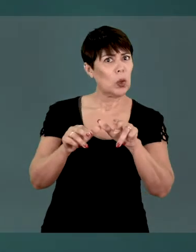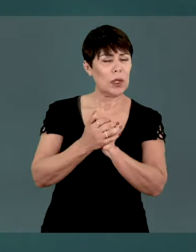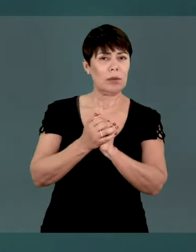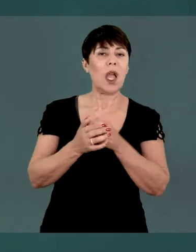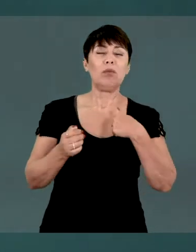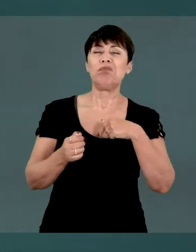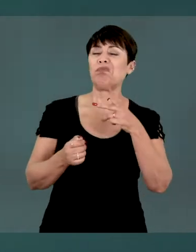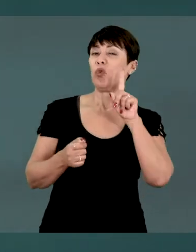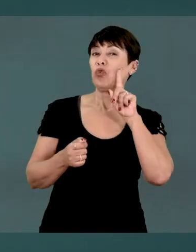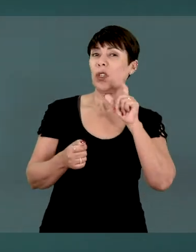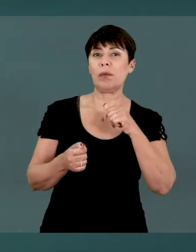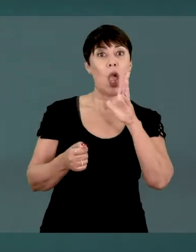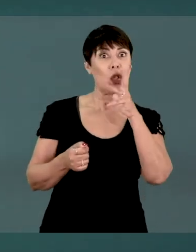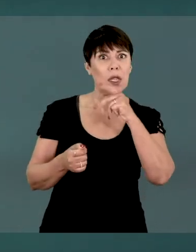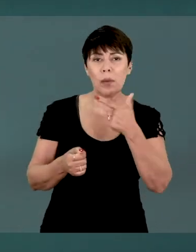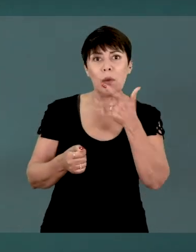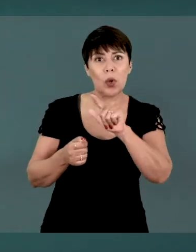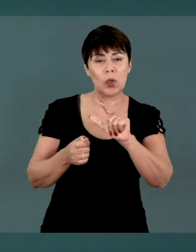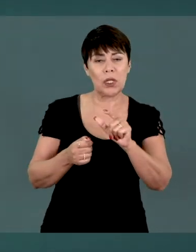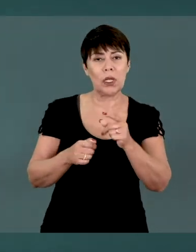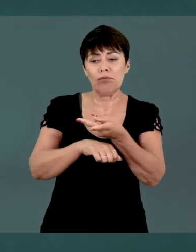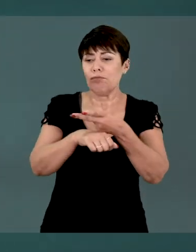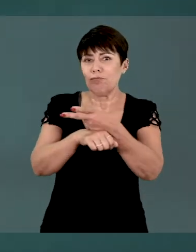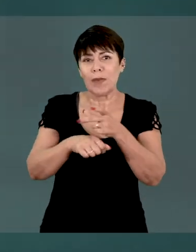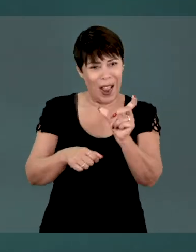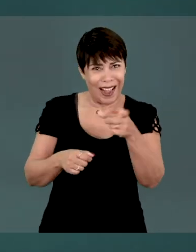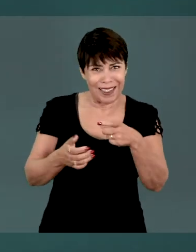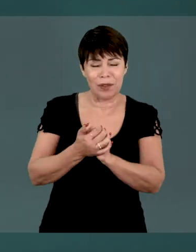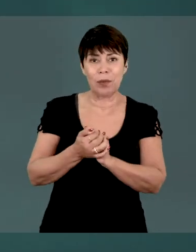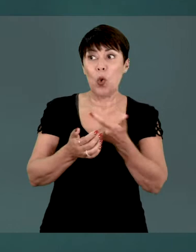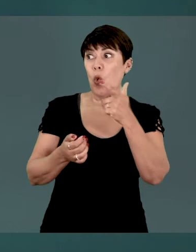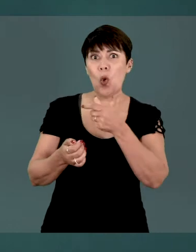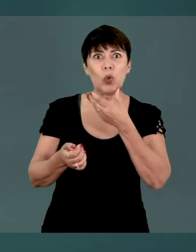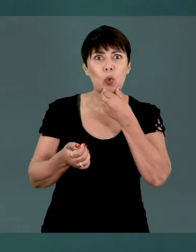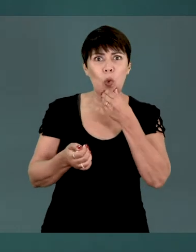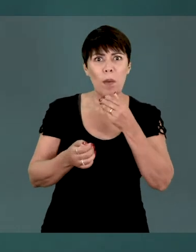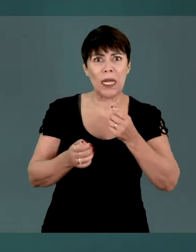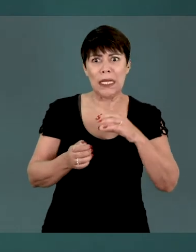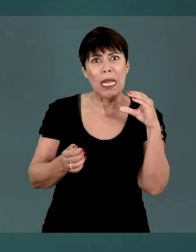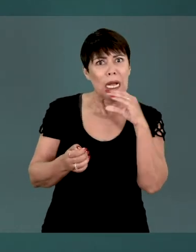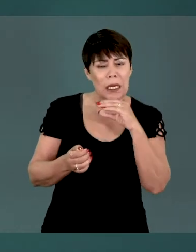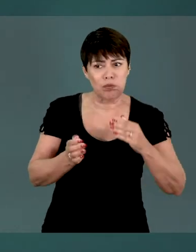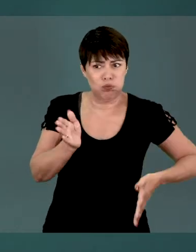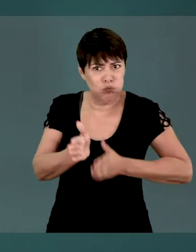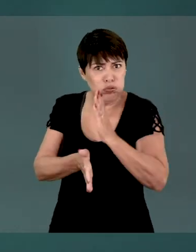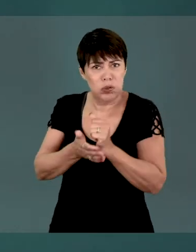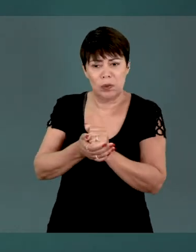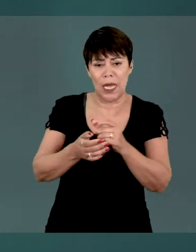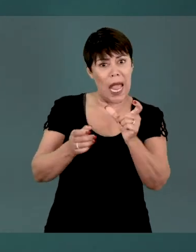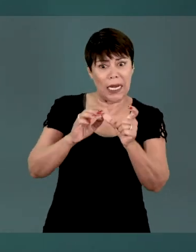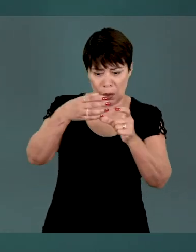eu demorei muito a conseguir achar a maquininha do cartão, aí um rapaz apressado, ele subiu me